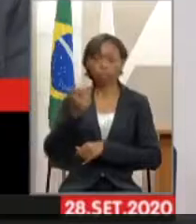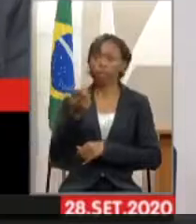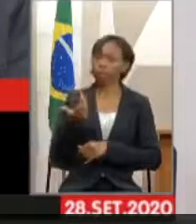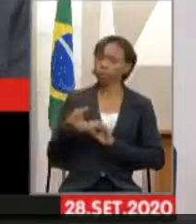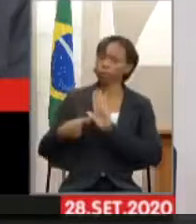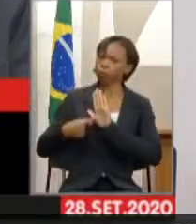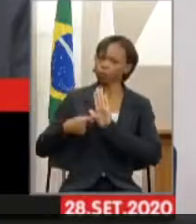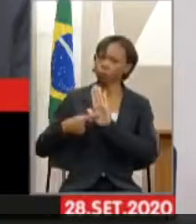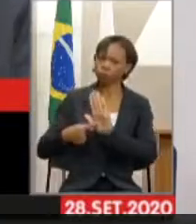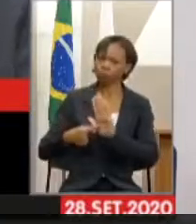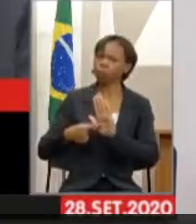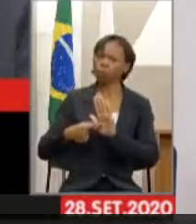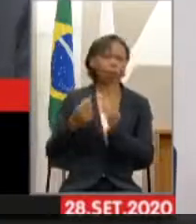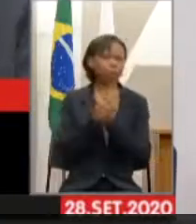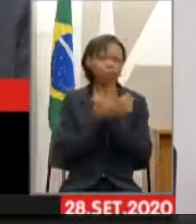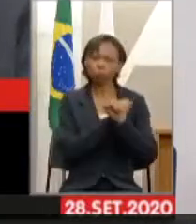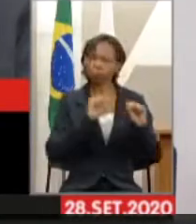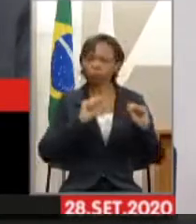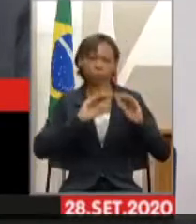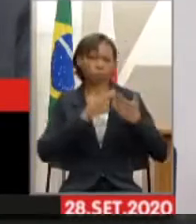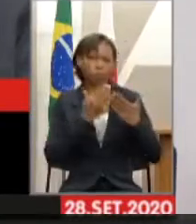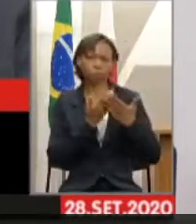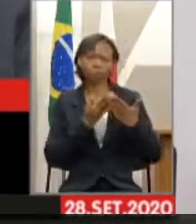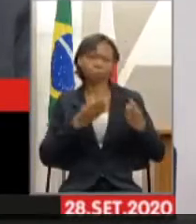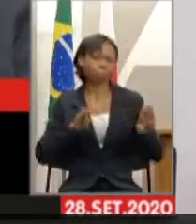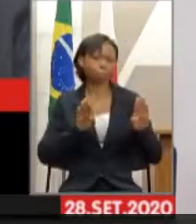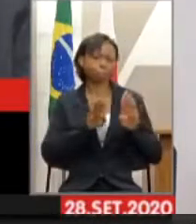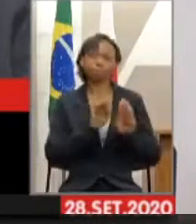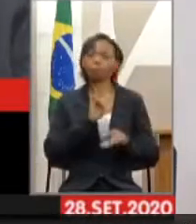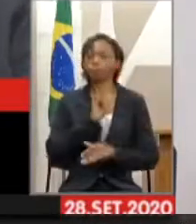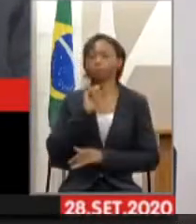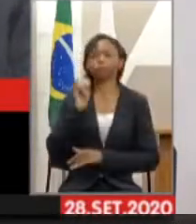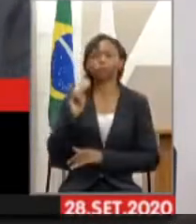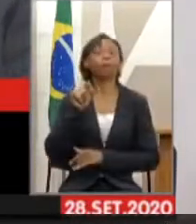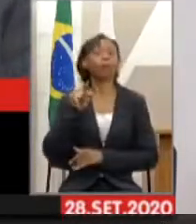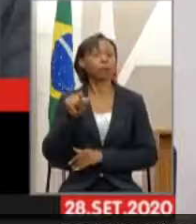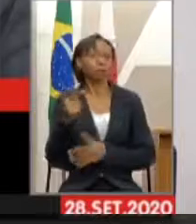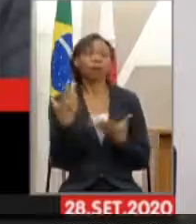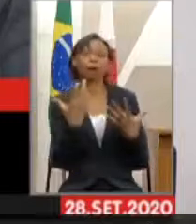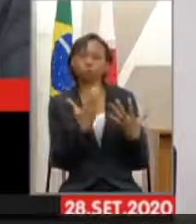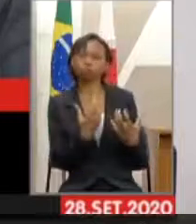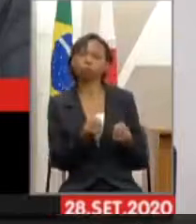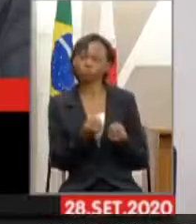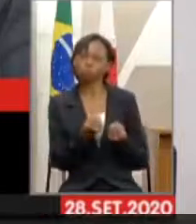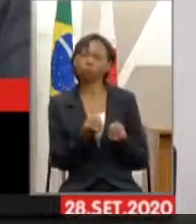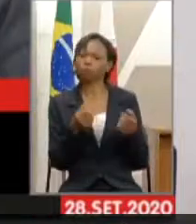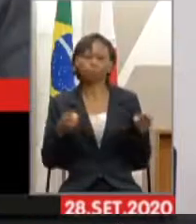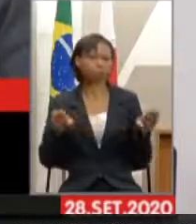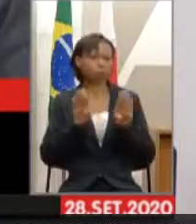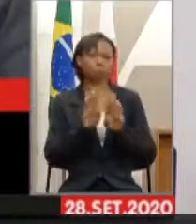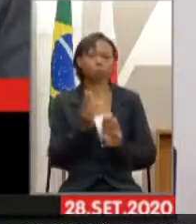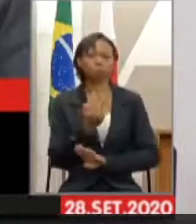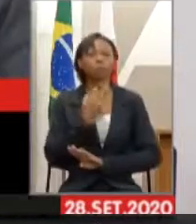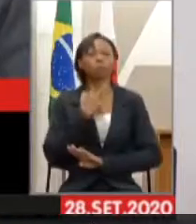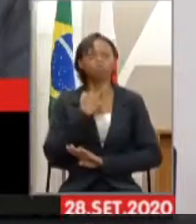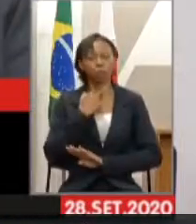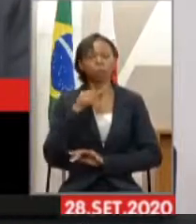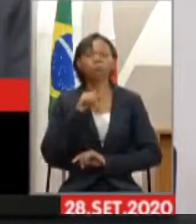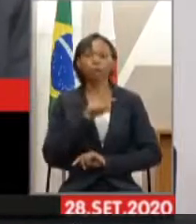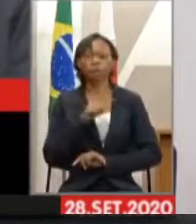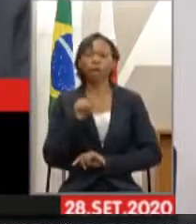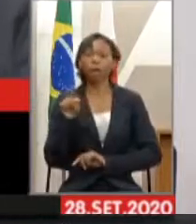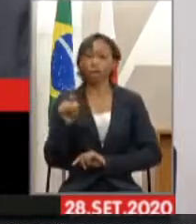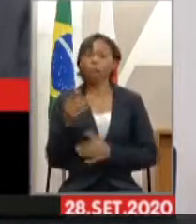ela que isso não era possível. E ela acolheu a ideia, acolheu o pedido da